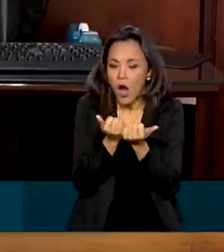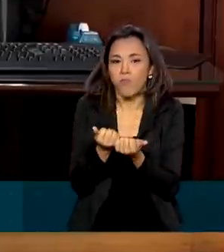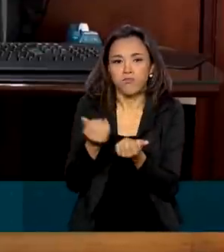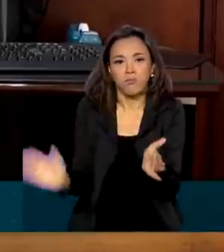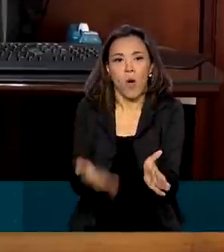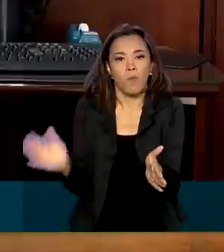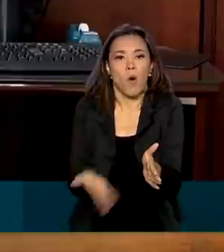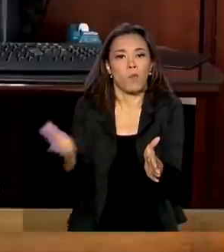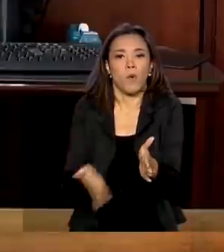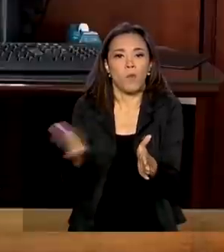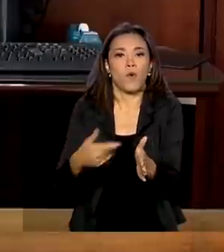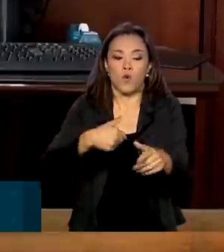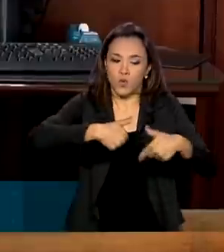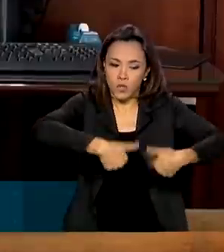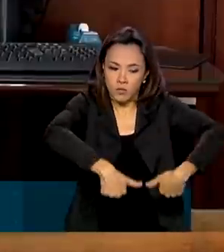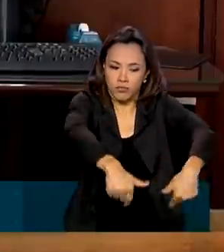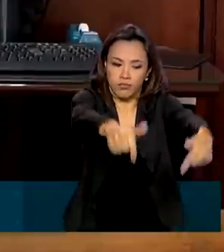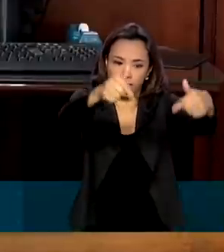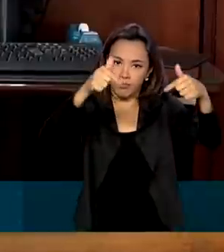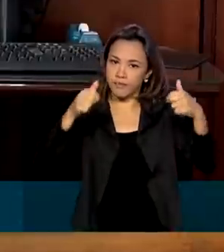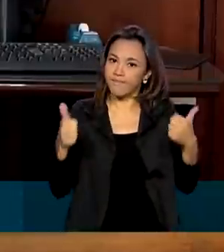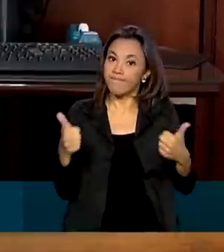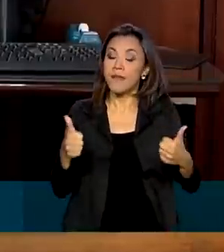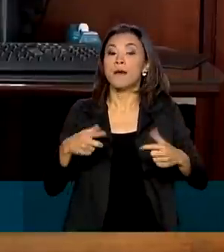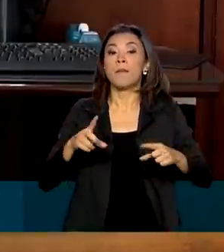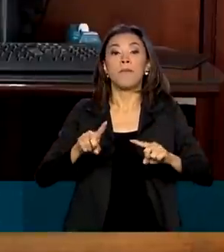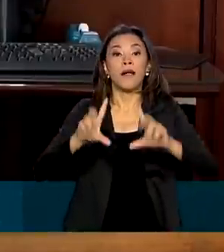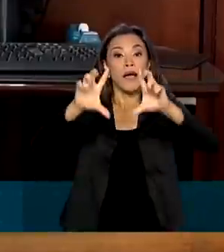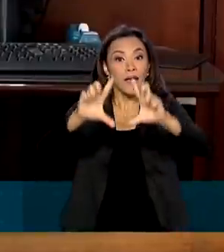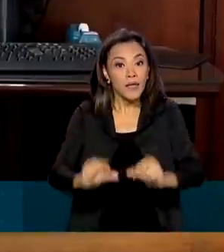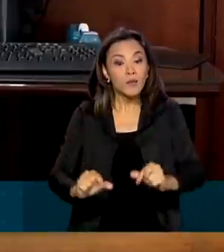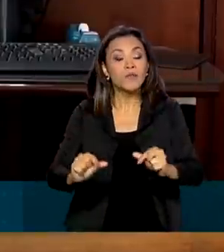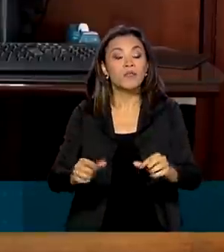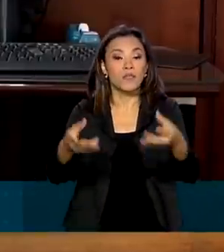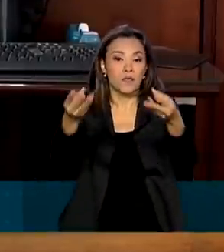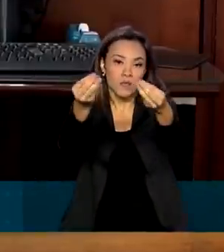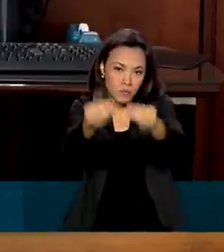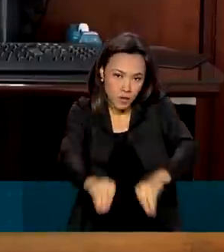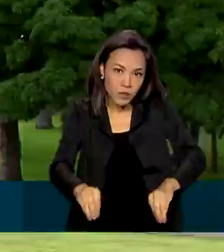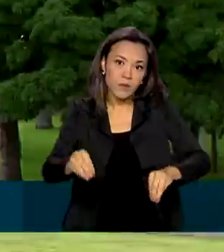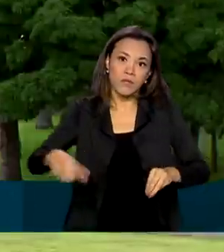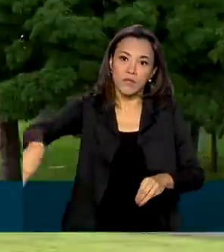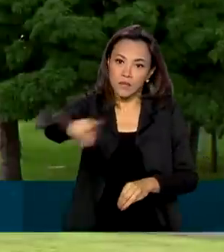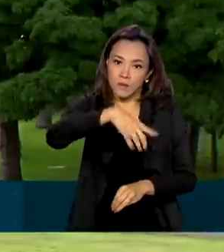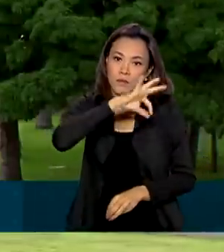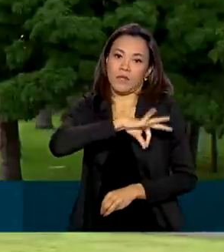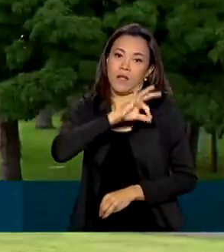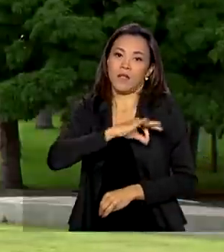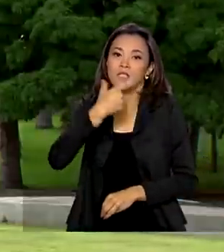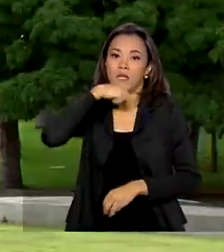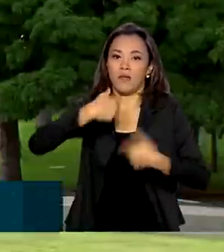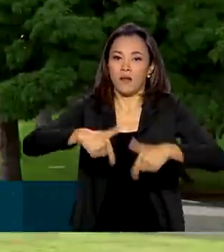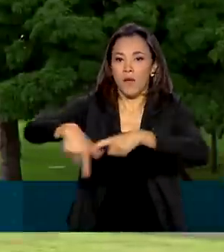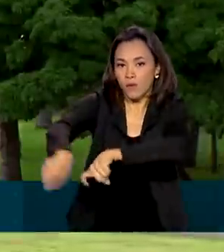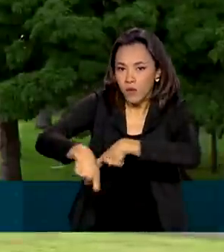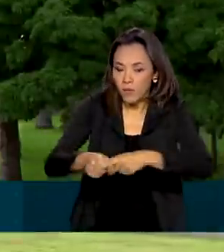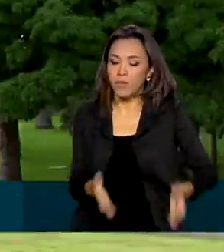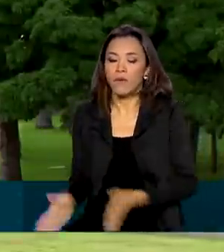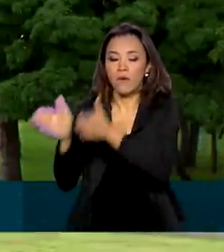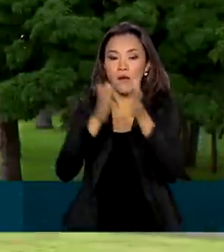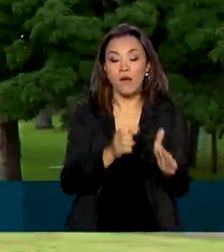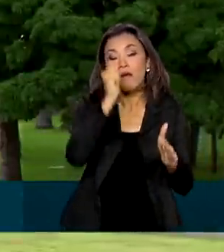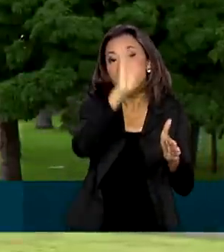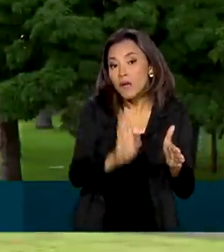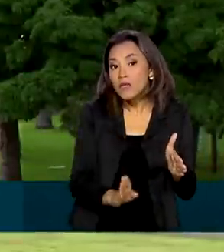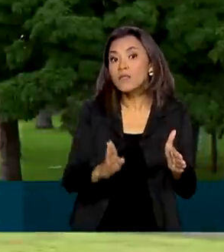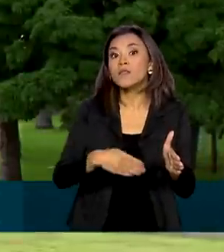em funcionamento e reduzir os impactos sobre a renda dos produtores rurais. O Brasil passou a vender seus produtos para